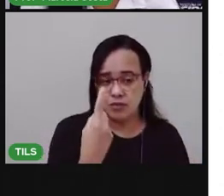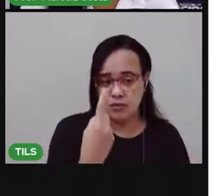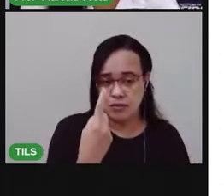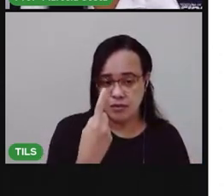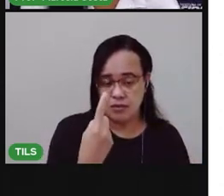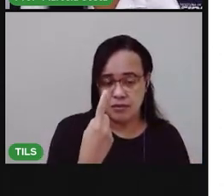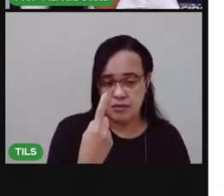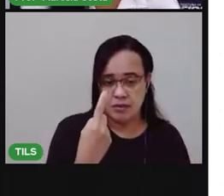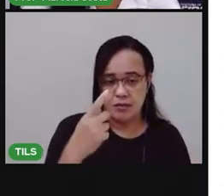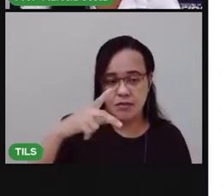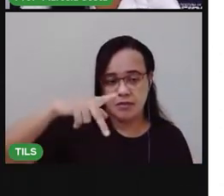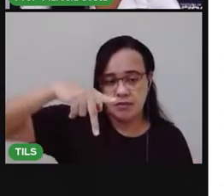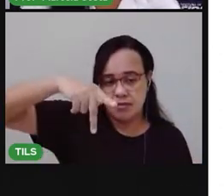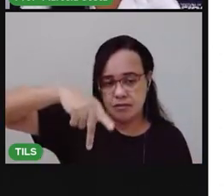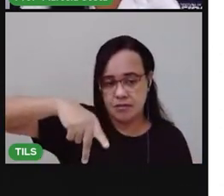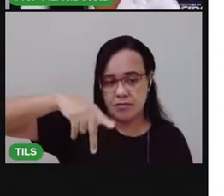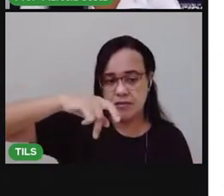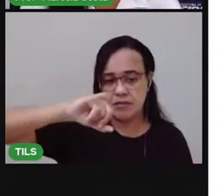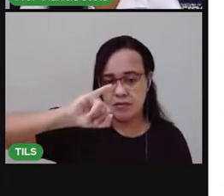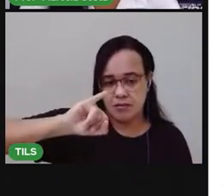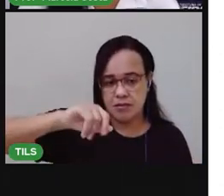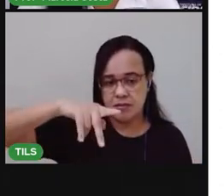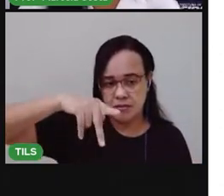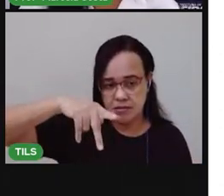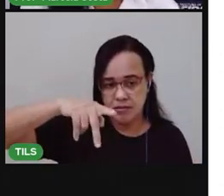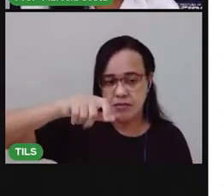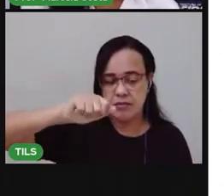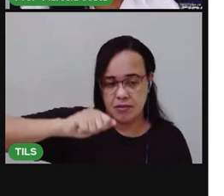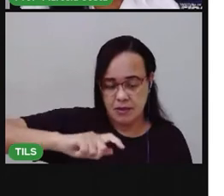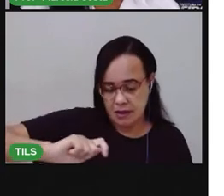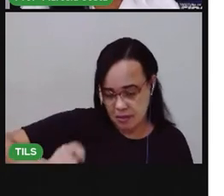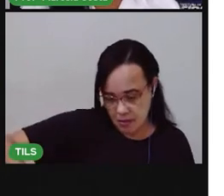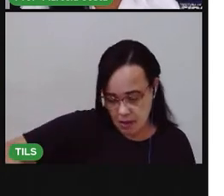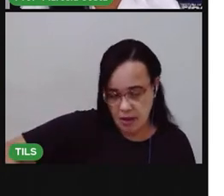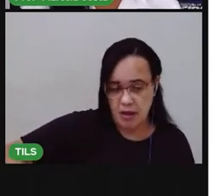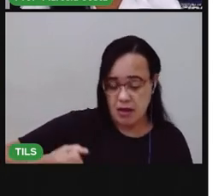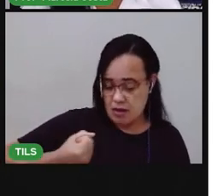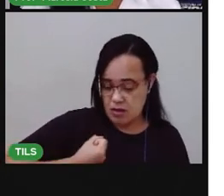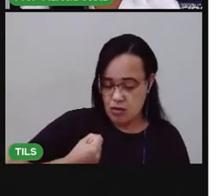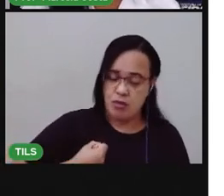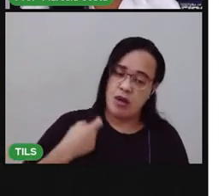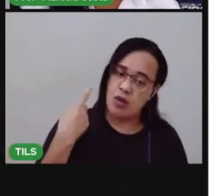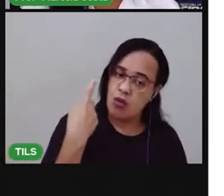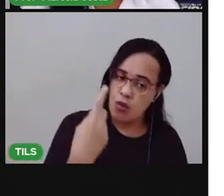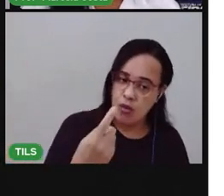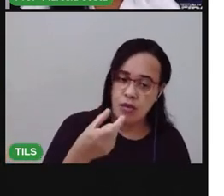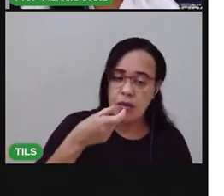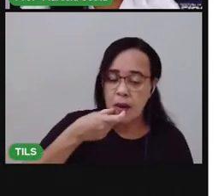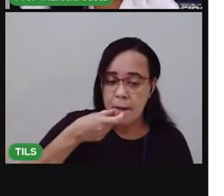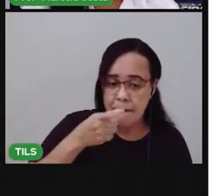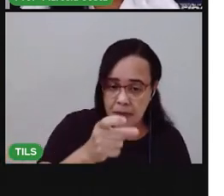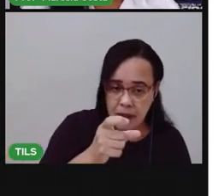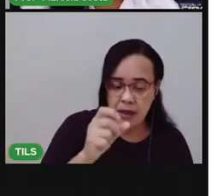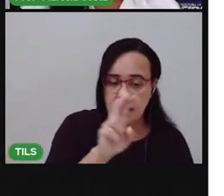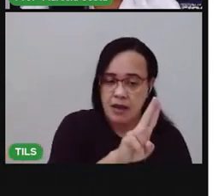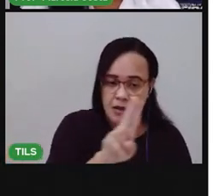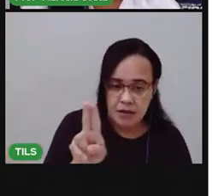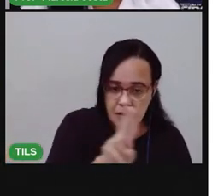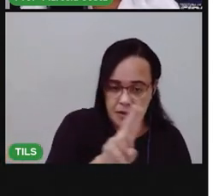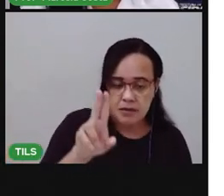Uma pipa. Número um. E a palavra pipa.